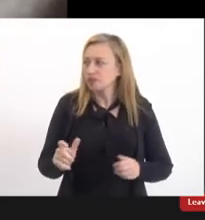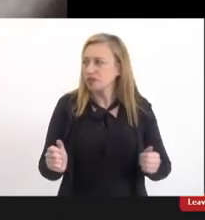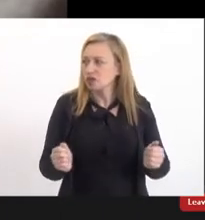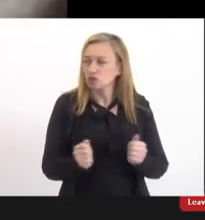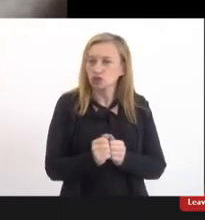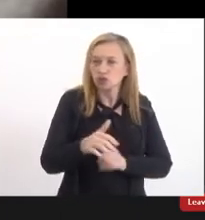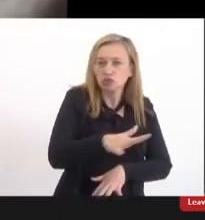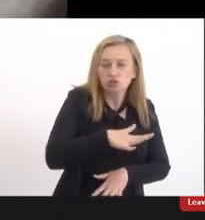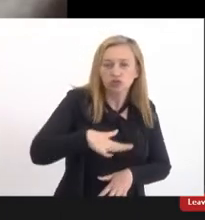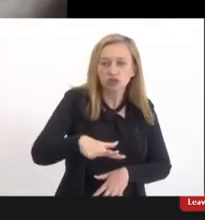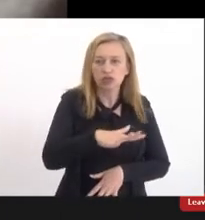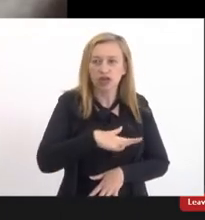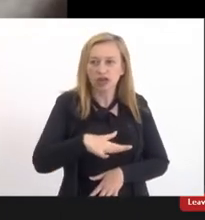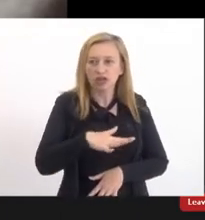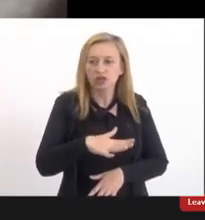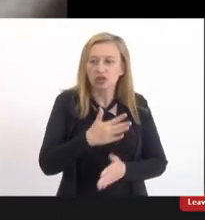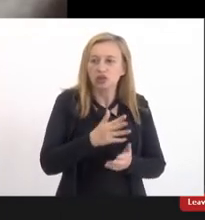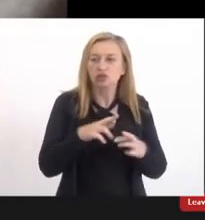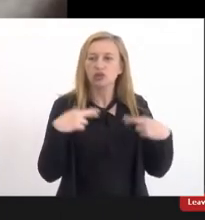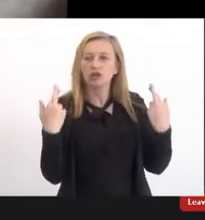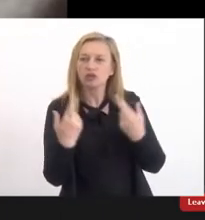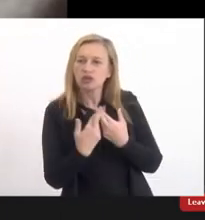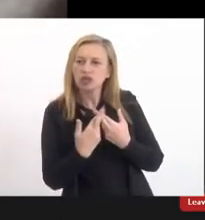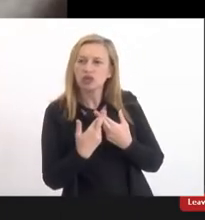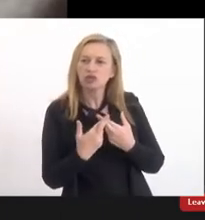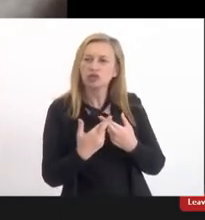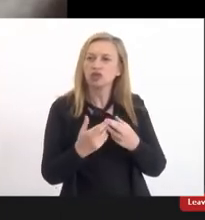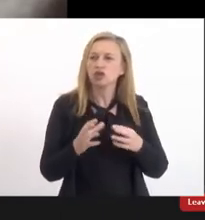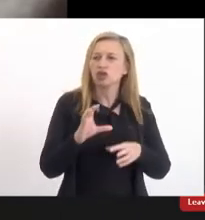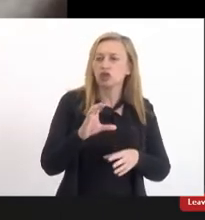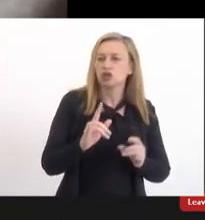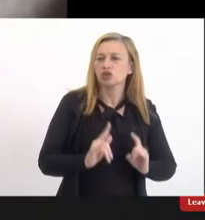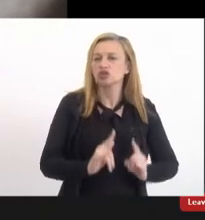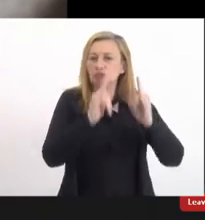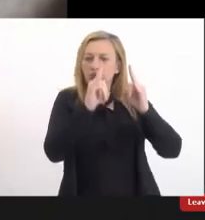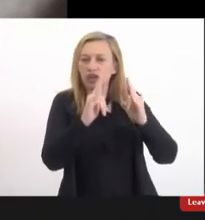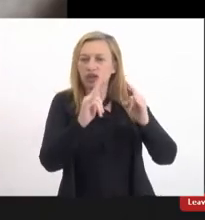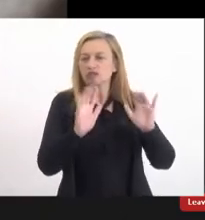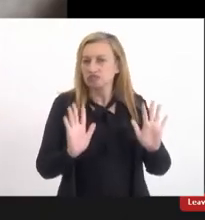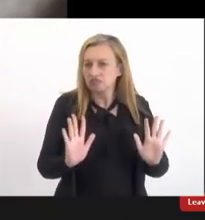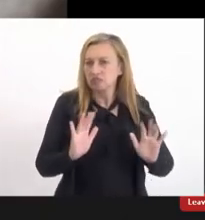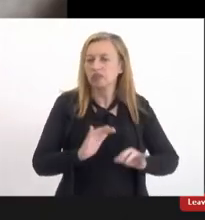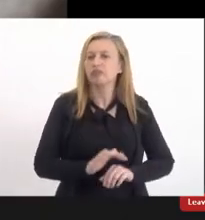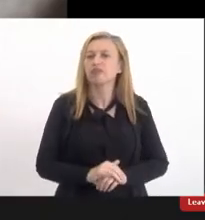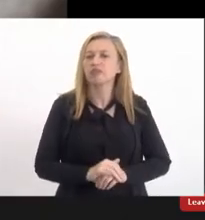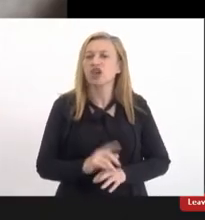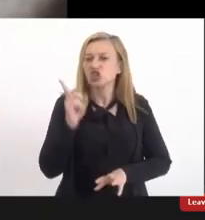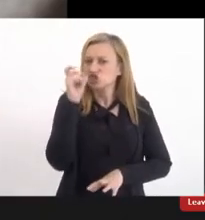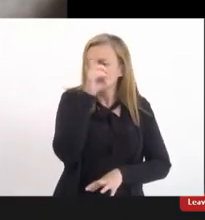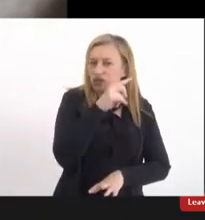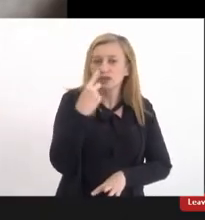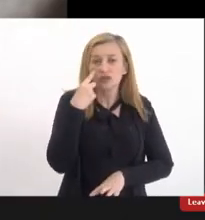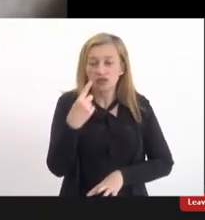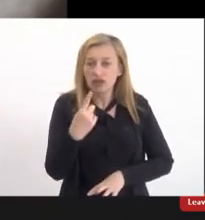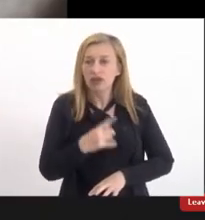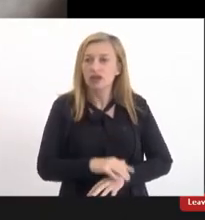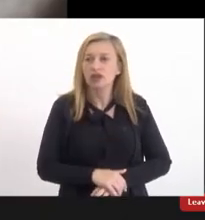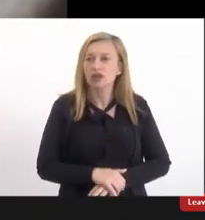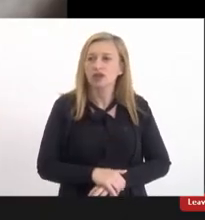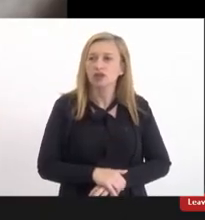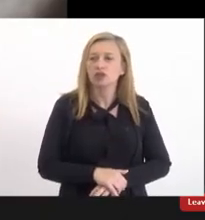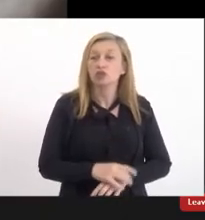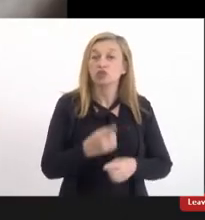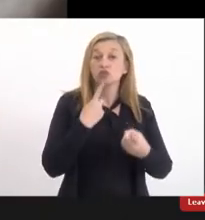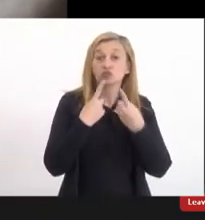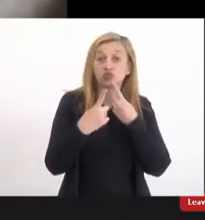espaços desde uma uma reunião de condomínio que seja ou de associação de moradores dificilmente você vai pegar no